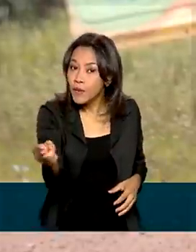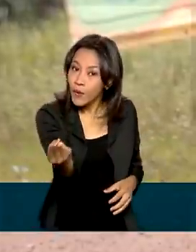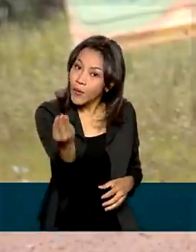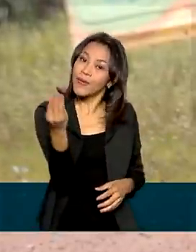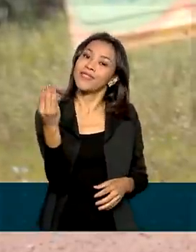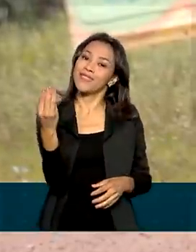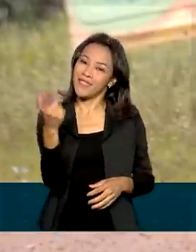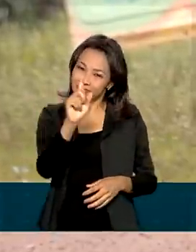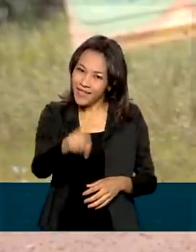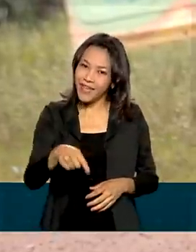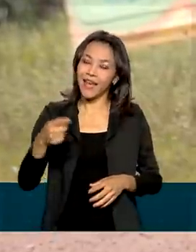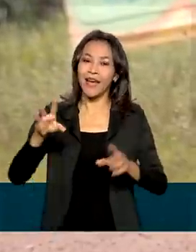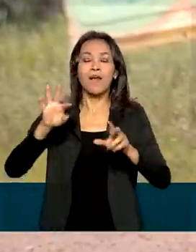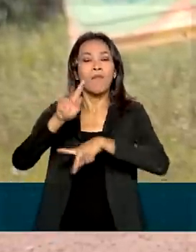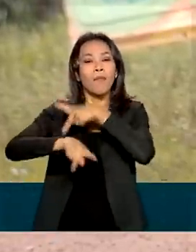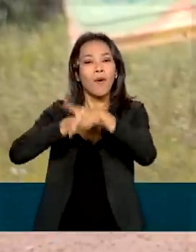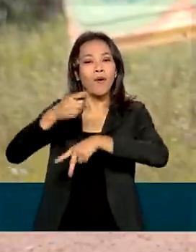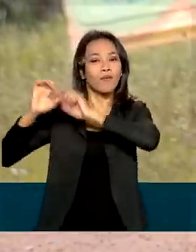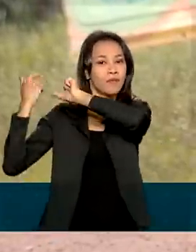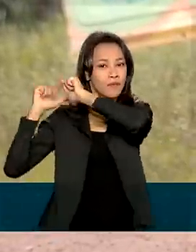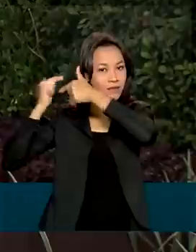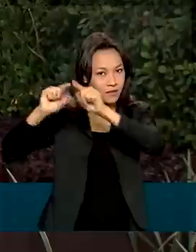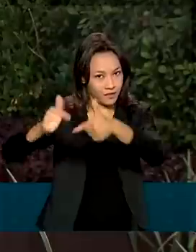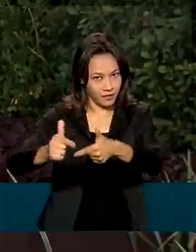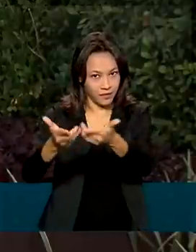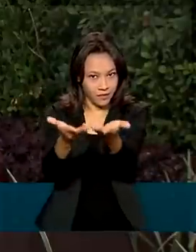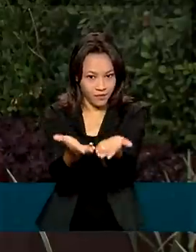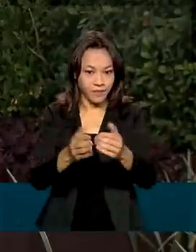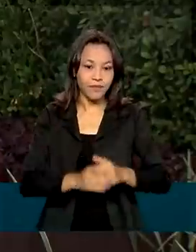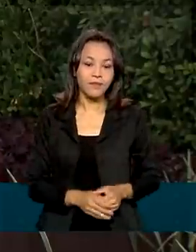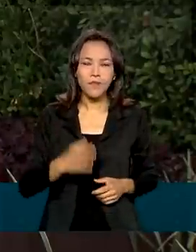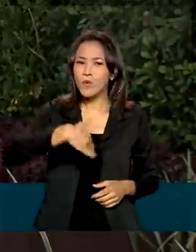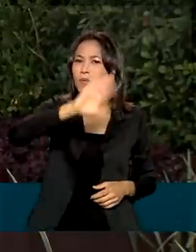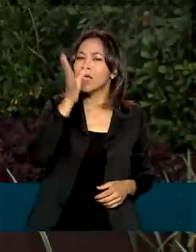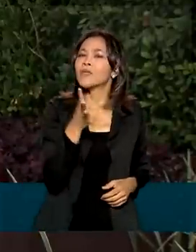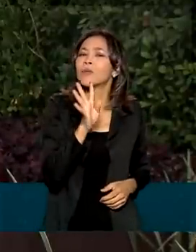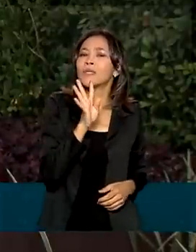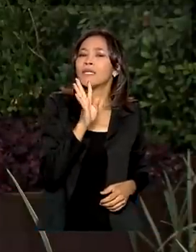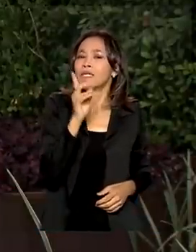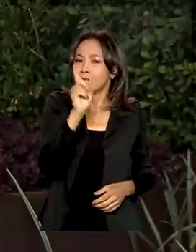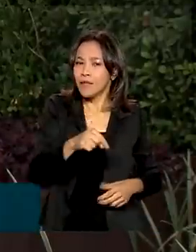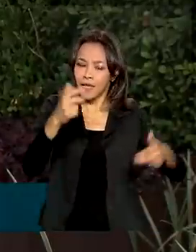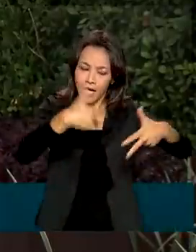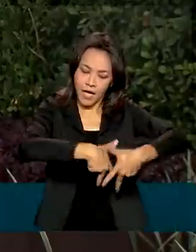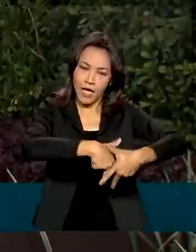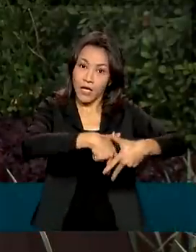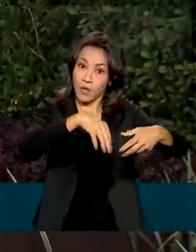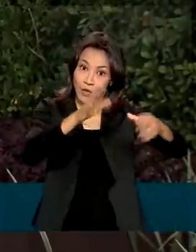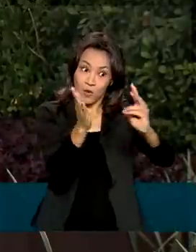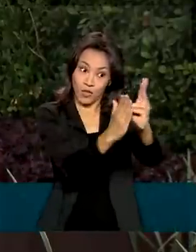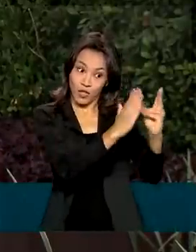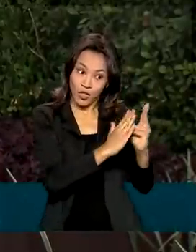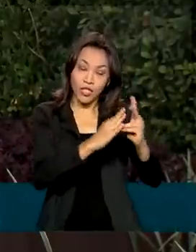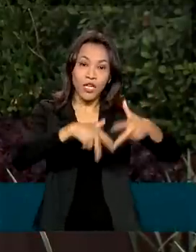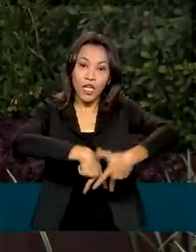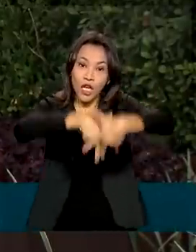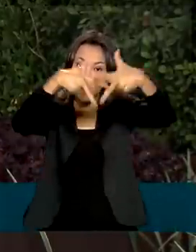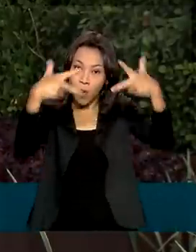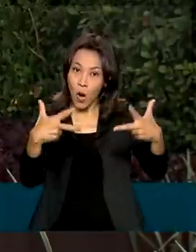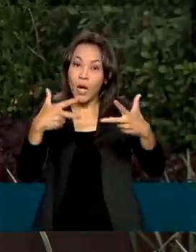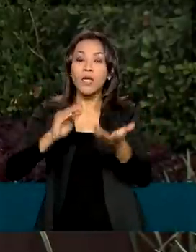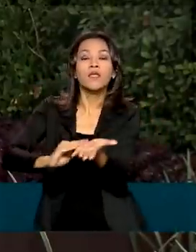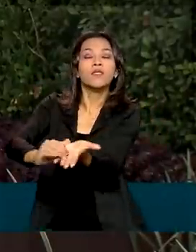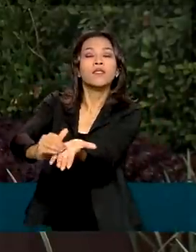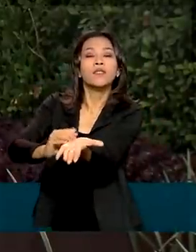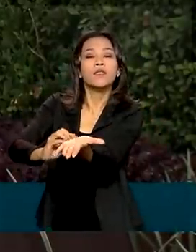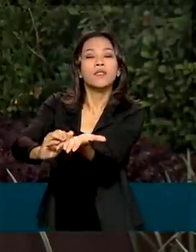a povos e comunidades tradicionais em todo o país. Além dos mais conhecidos, que são os indígenas, quilombolas e ciganos, tem também